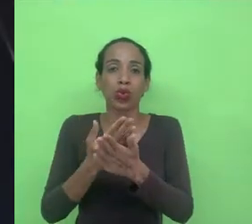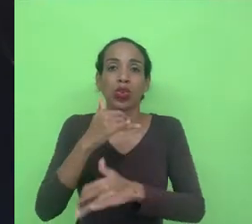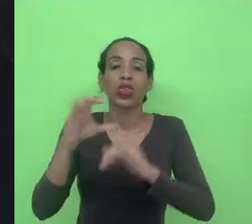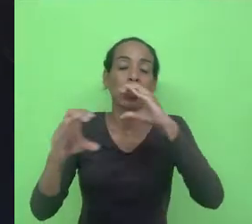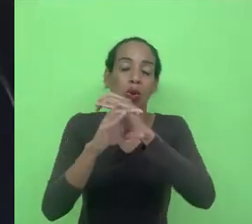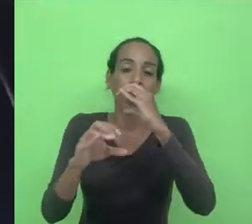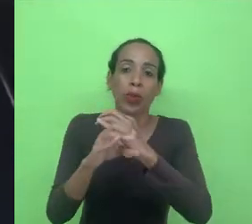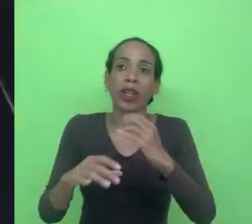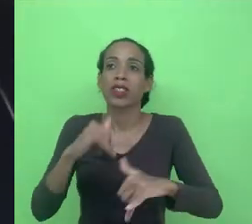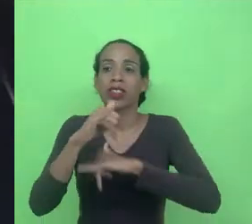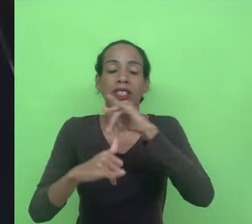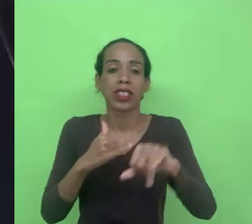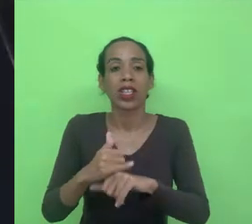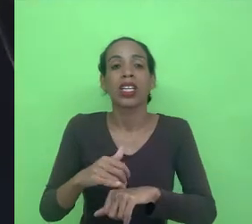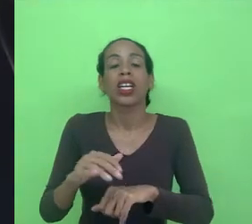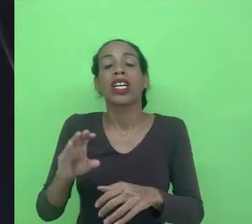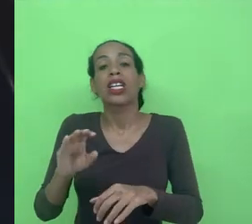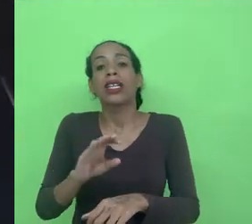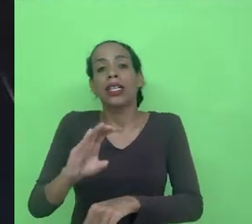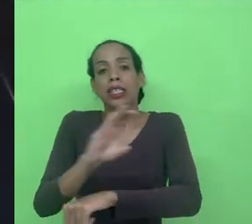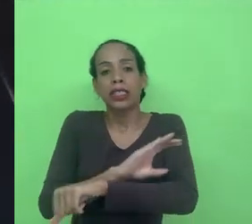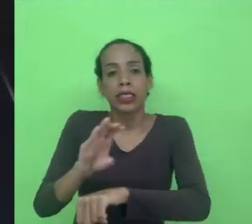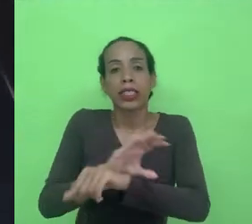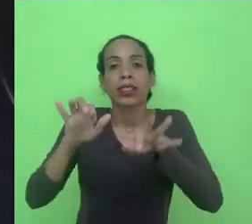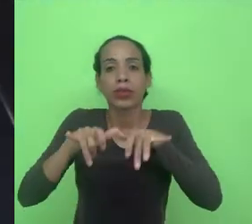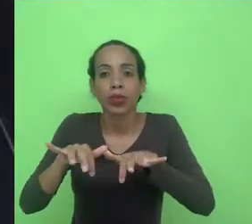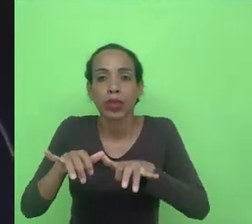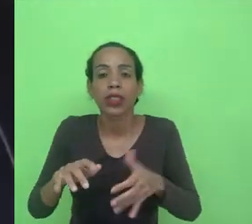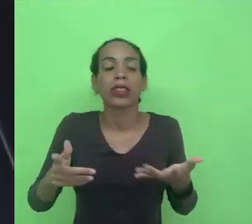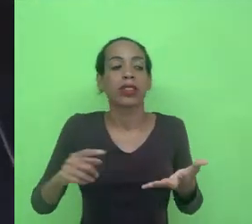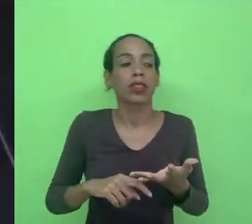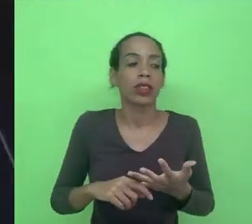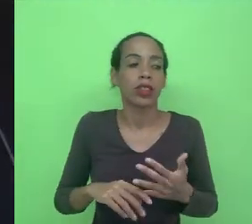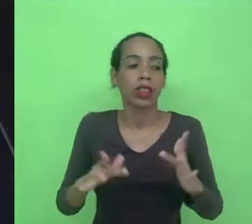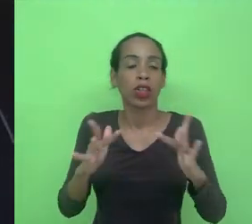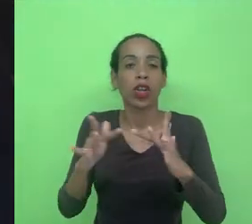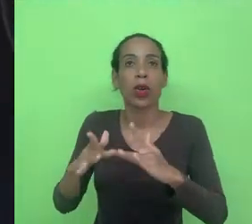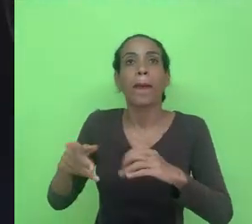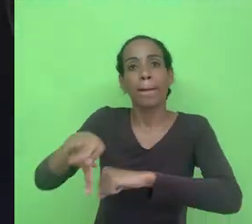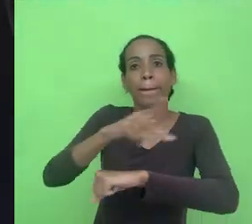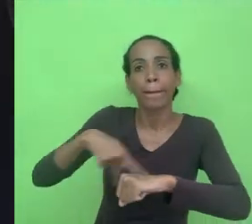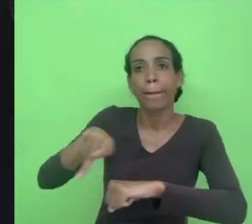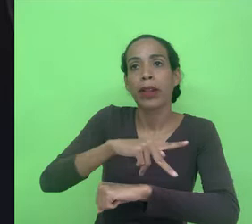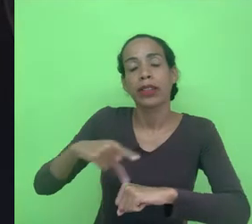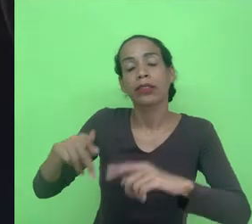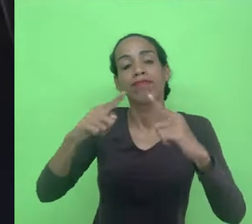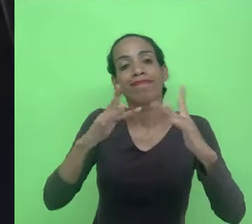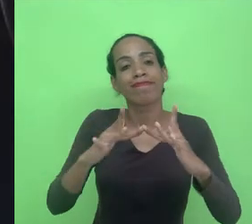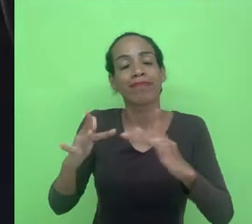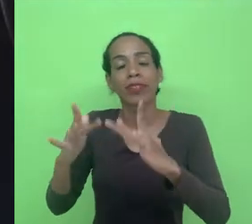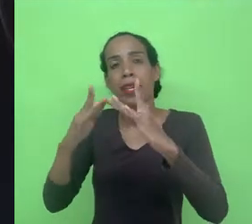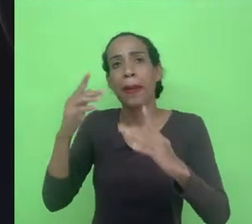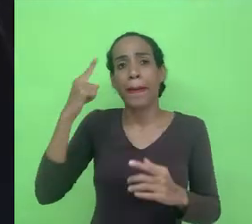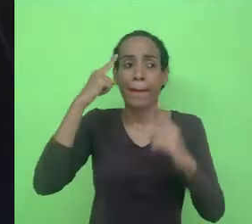estudos de ciência da computação com os estudos de relações internacionais para pensar formas de